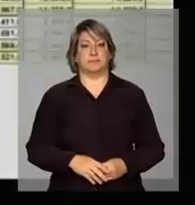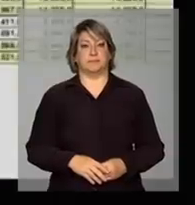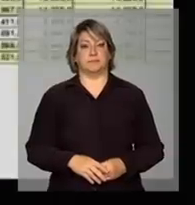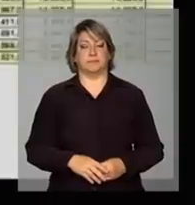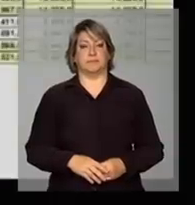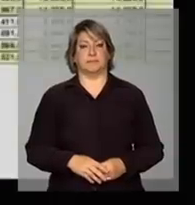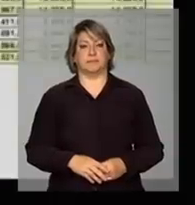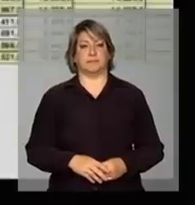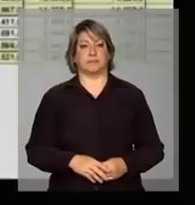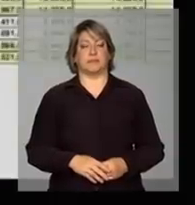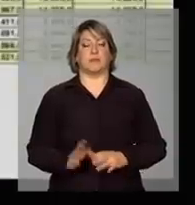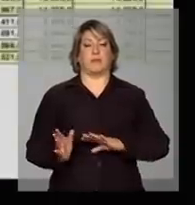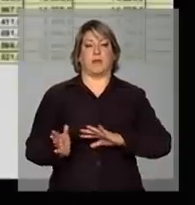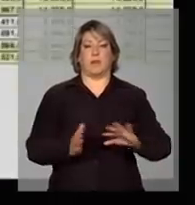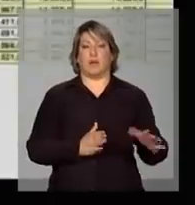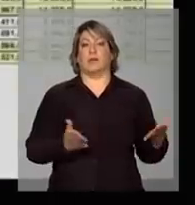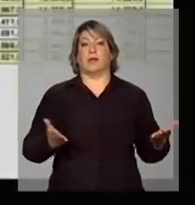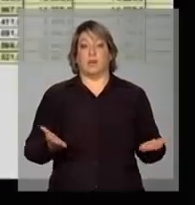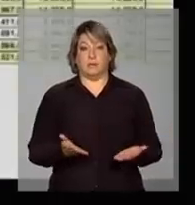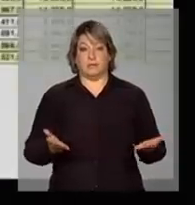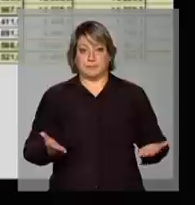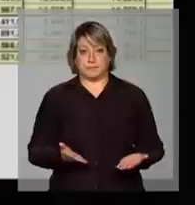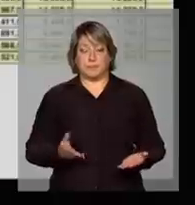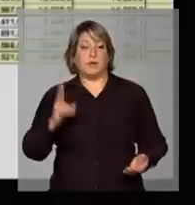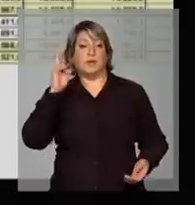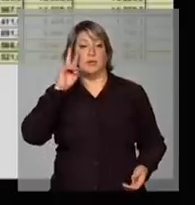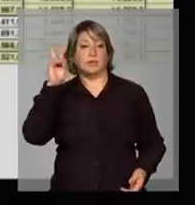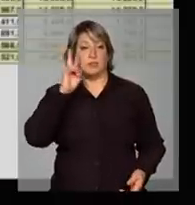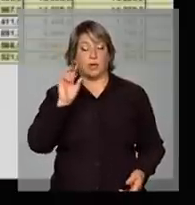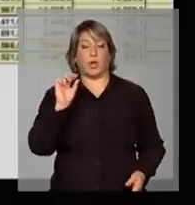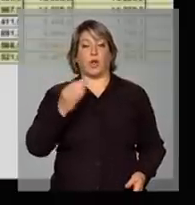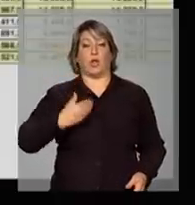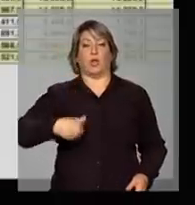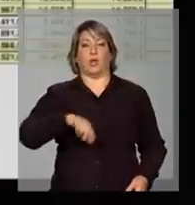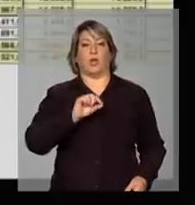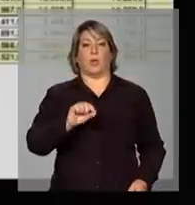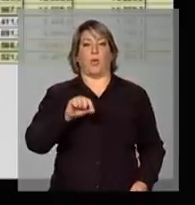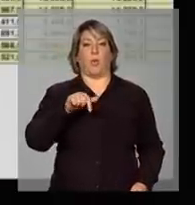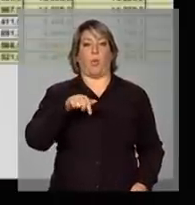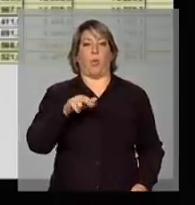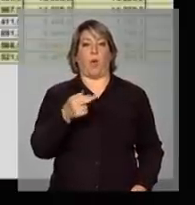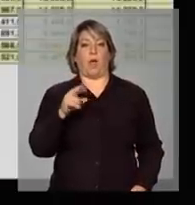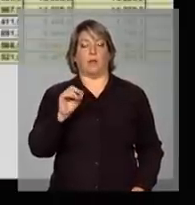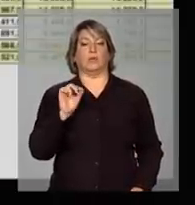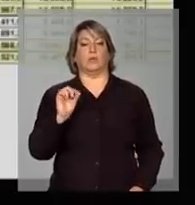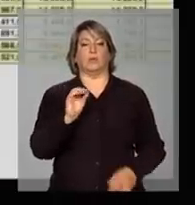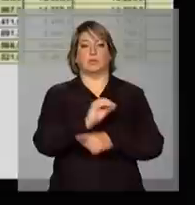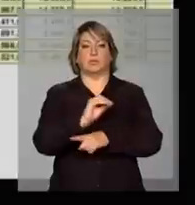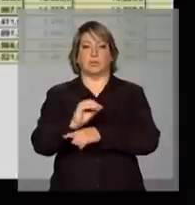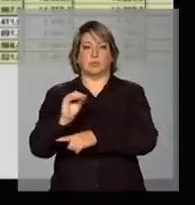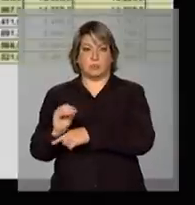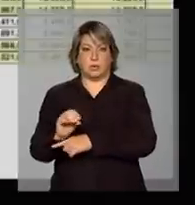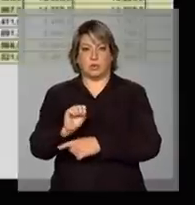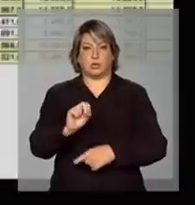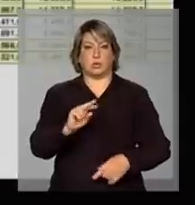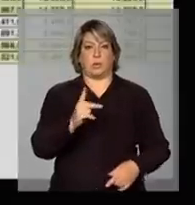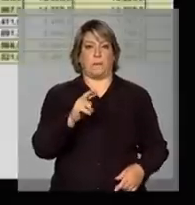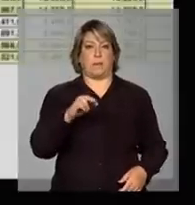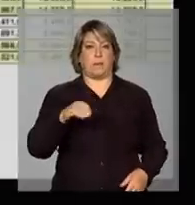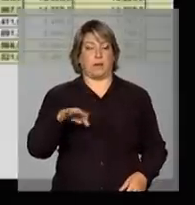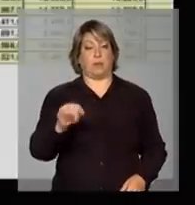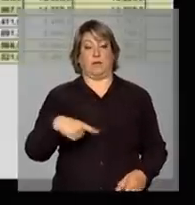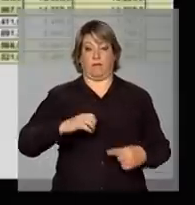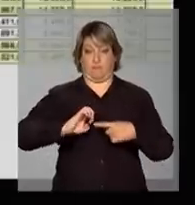passando direto para a questão em relação ao nosso quadro de suprimento. Então, o feijão, em que